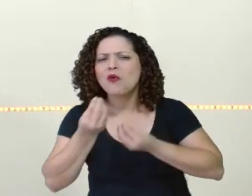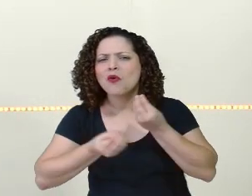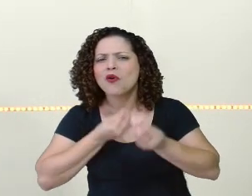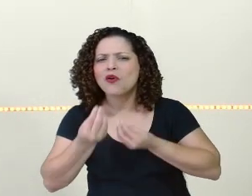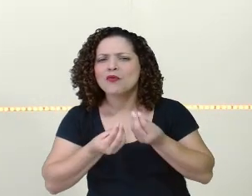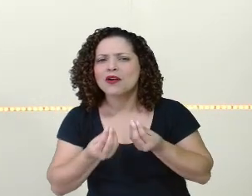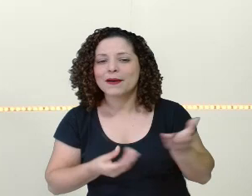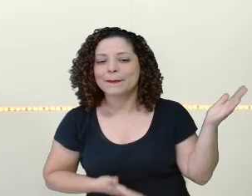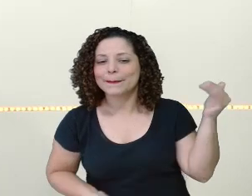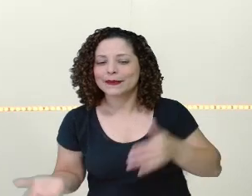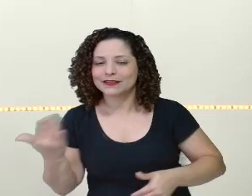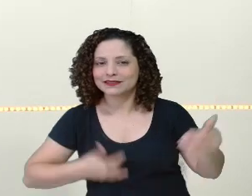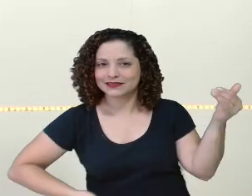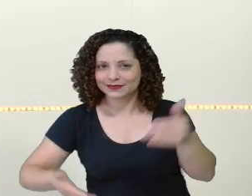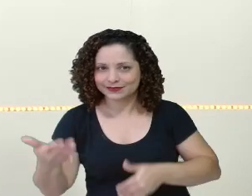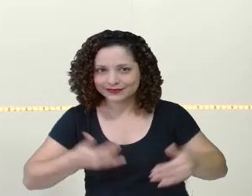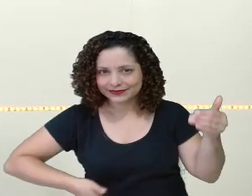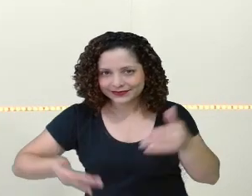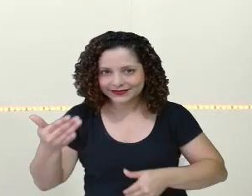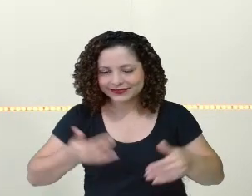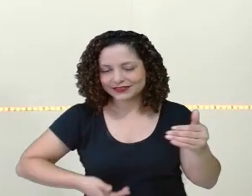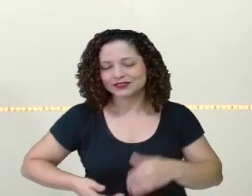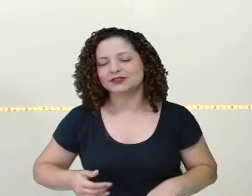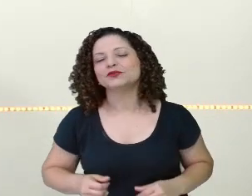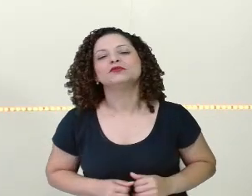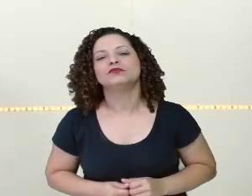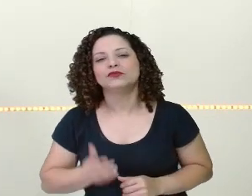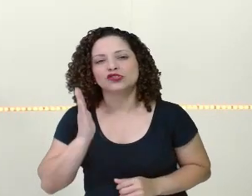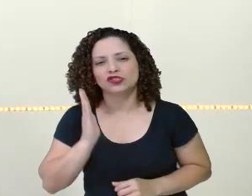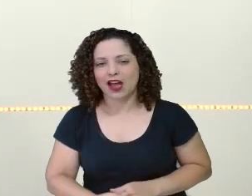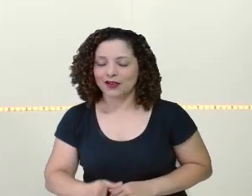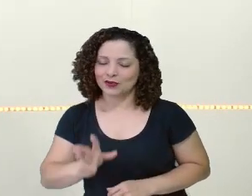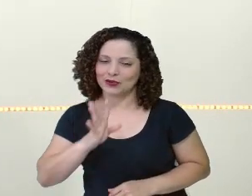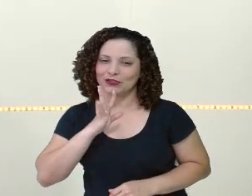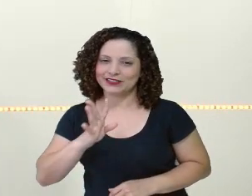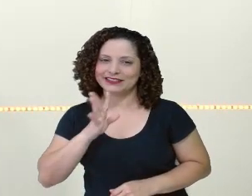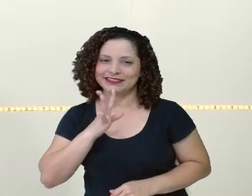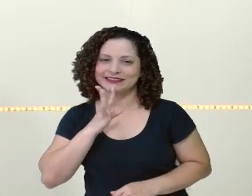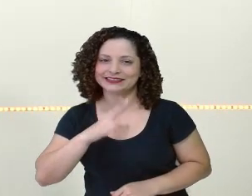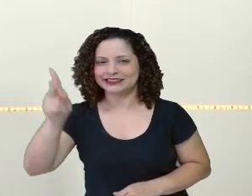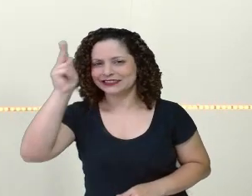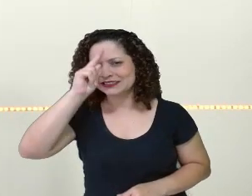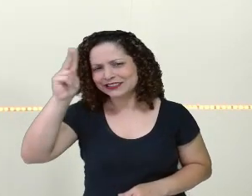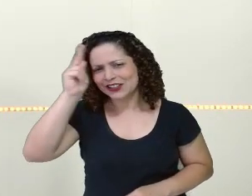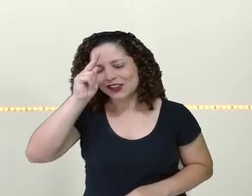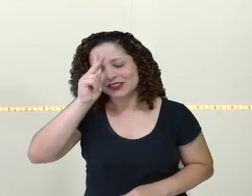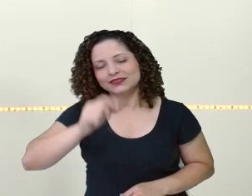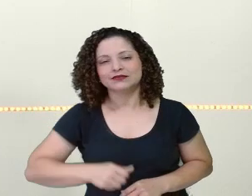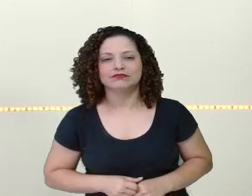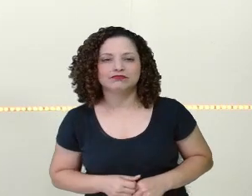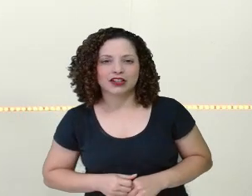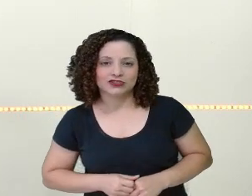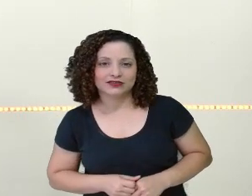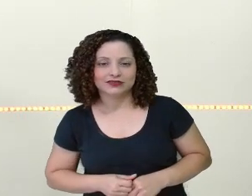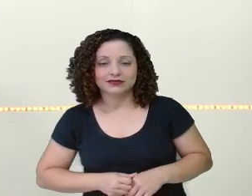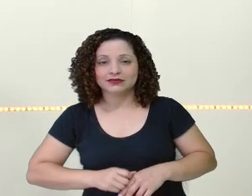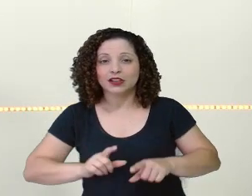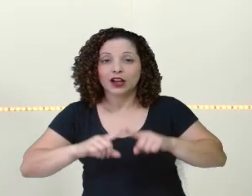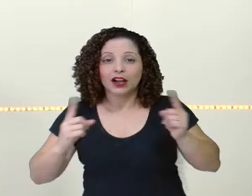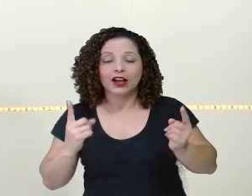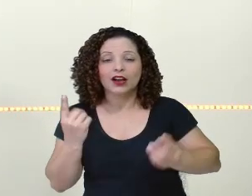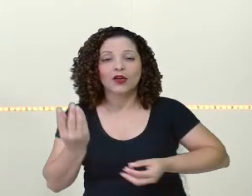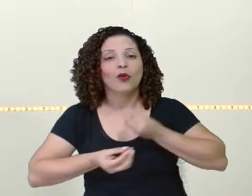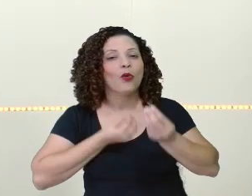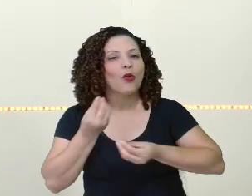que tem gente aí que já contou desse conto, né, já sabe desse conto. E como eu falo sempre aqui, que